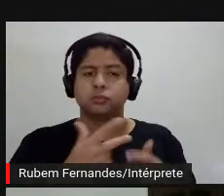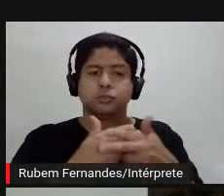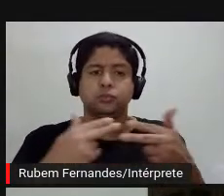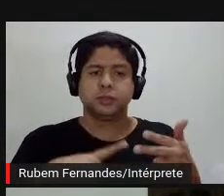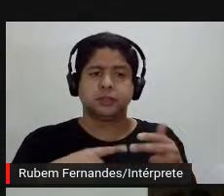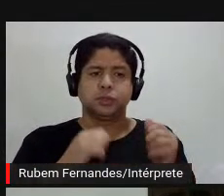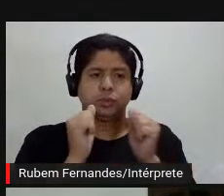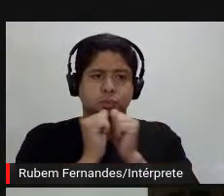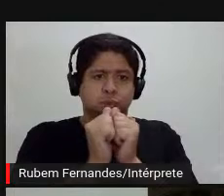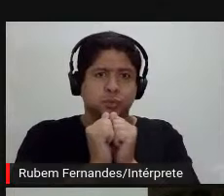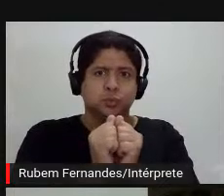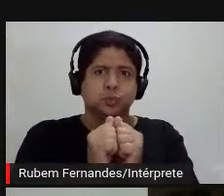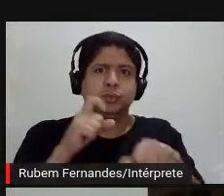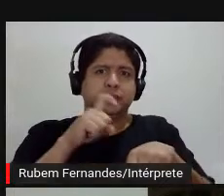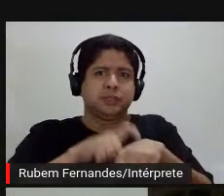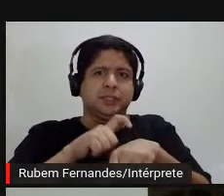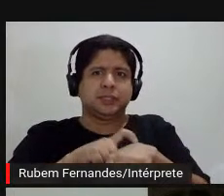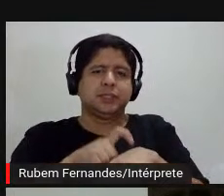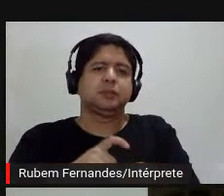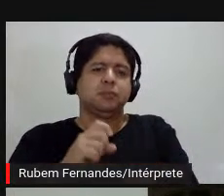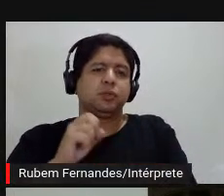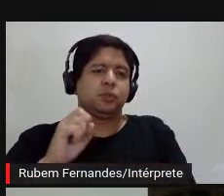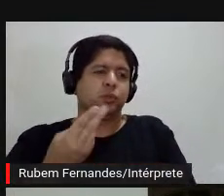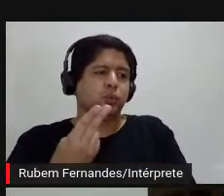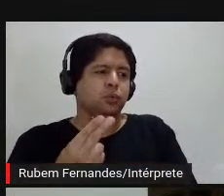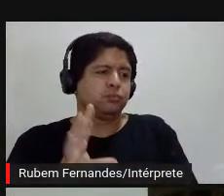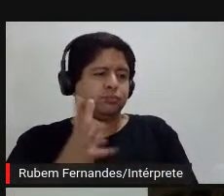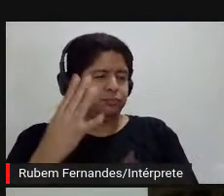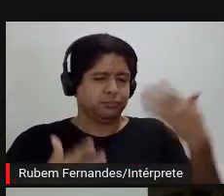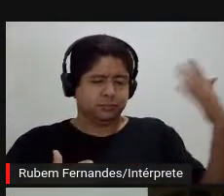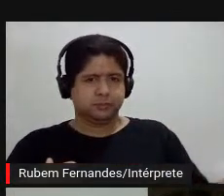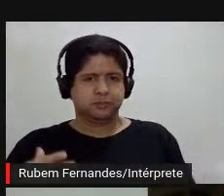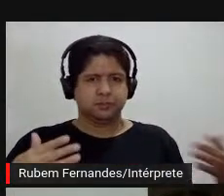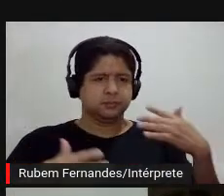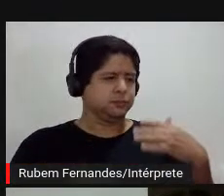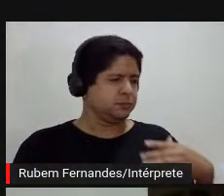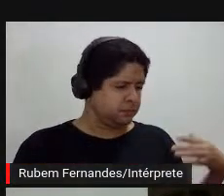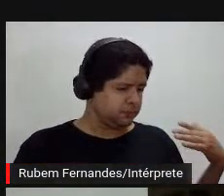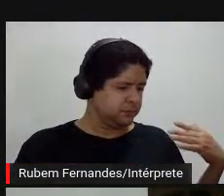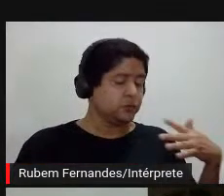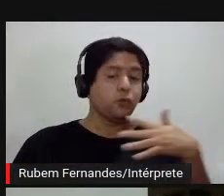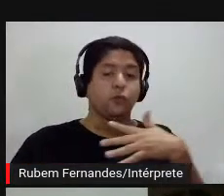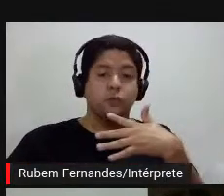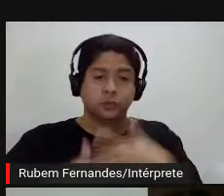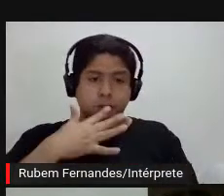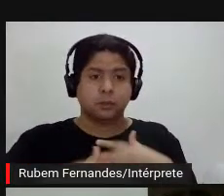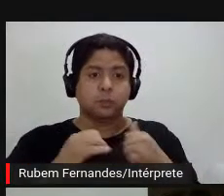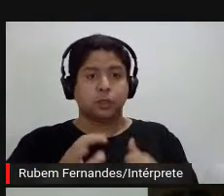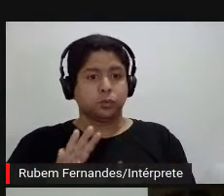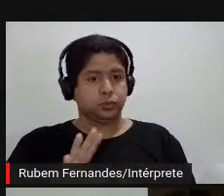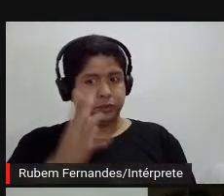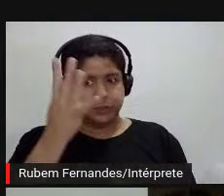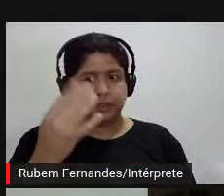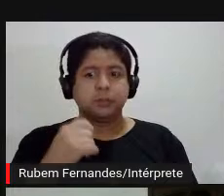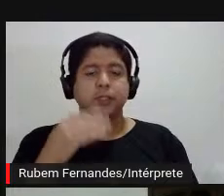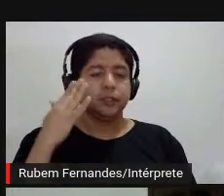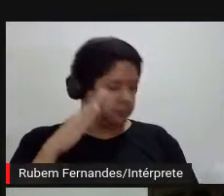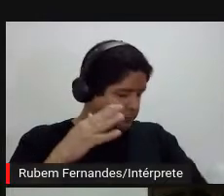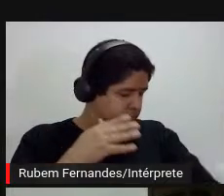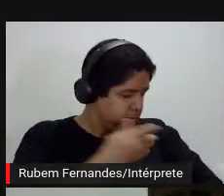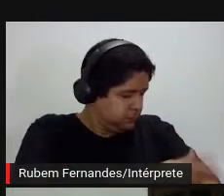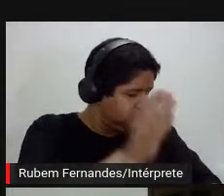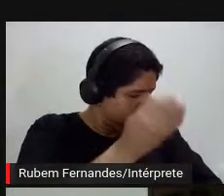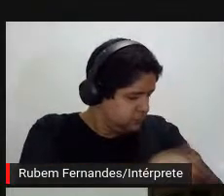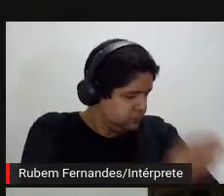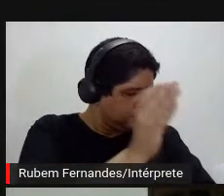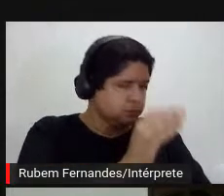não foram esperadas, ou frustrações também podem se dar nesse processo, né, então eu passei a entender curadoria, em vez de falar